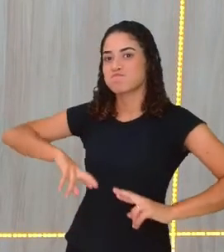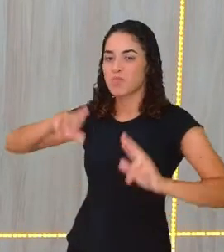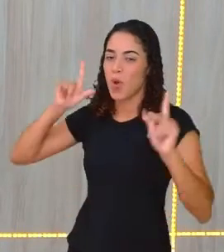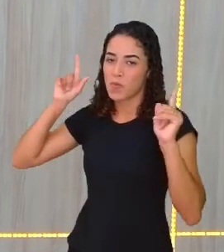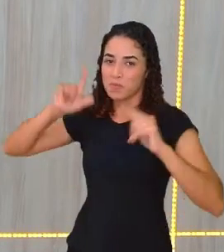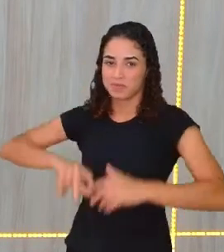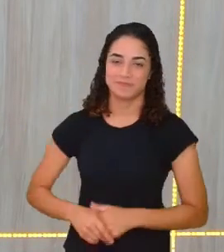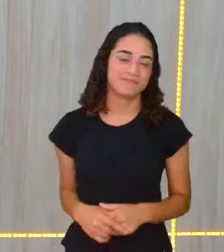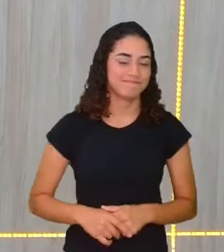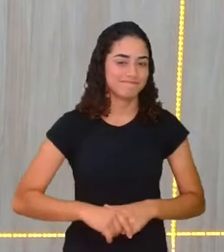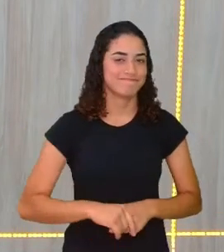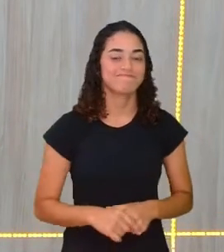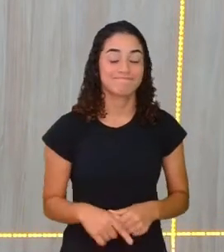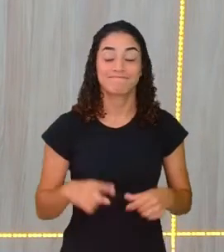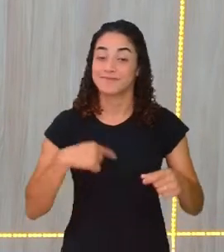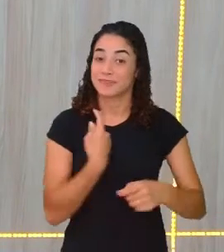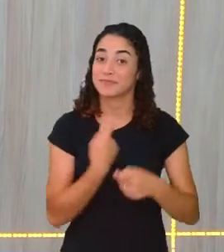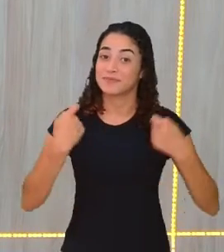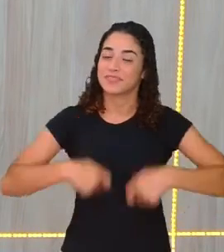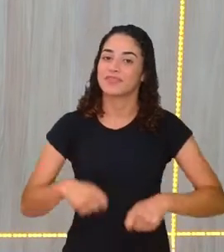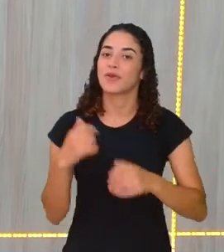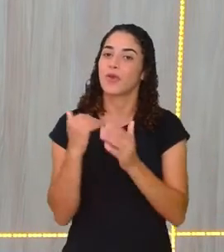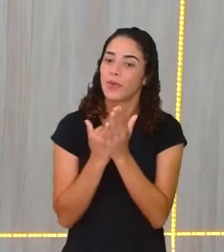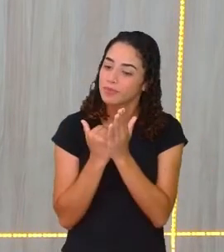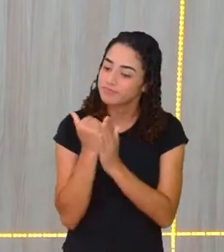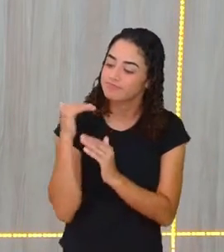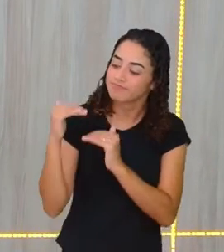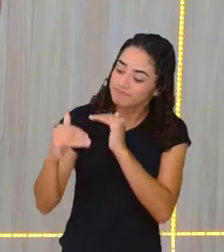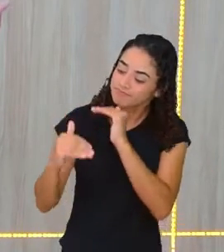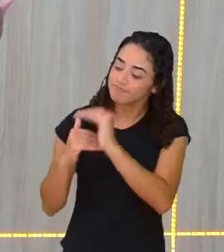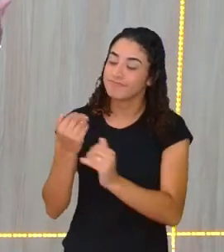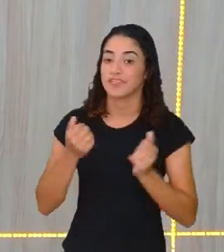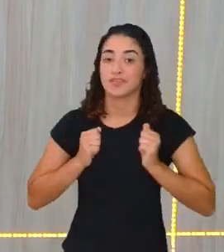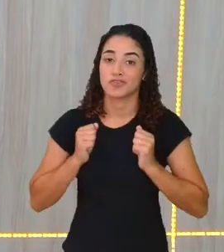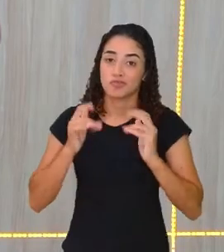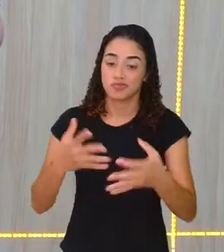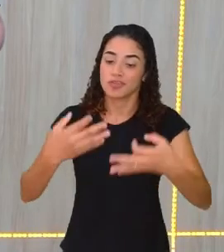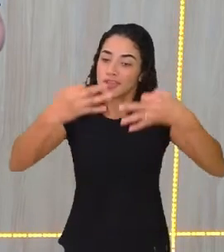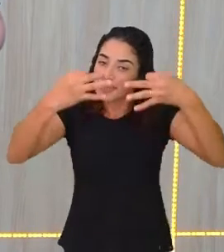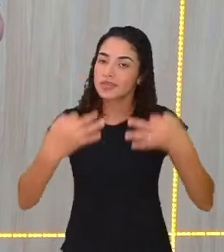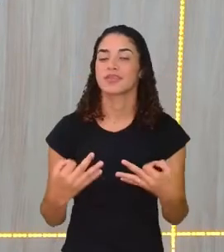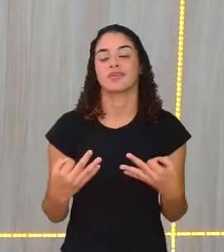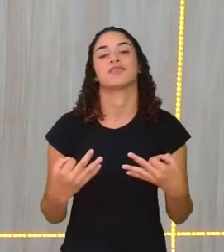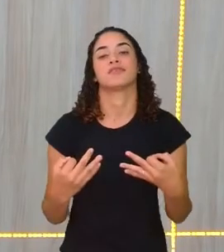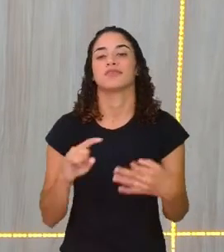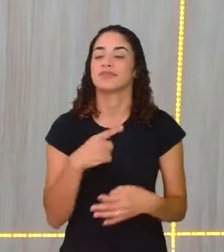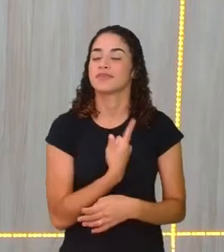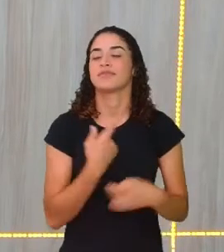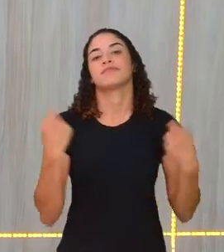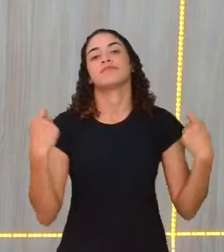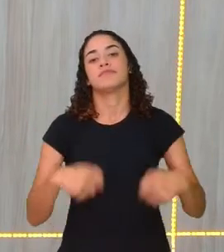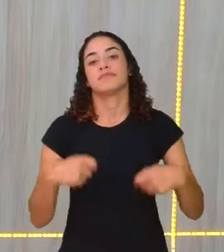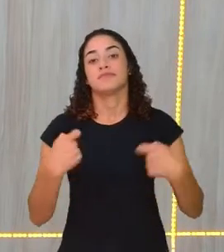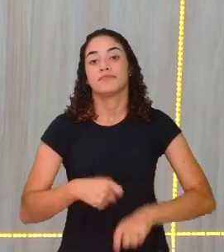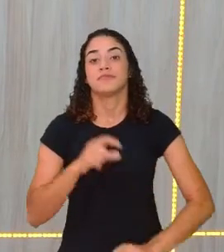tá? Então, nós temos que começar a gerar. Para termos atitudes corretas, nós precisamos, não é?